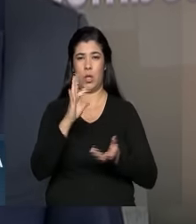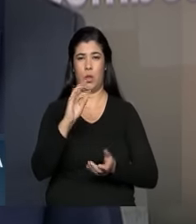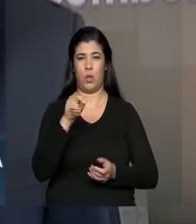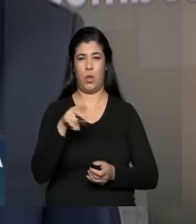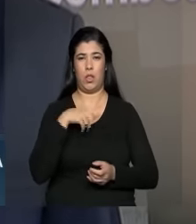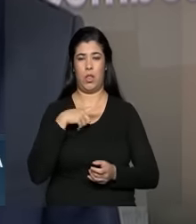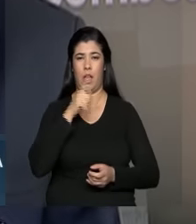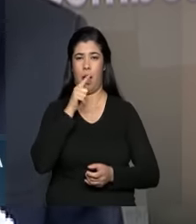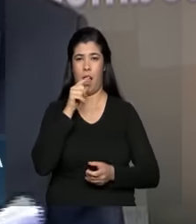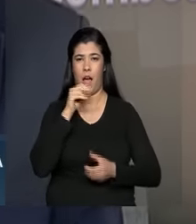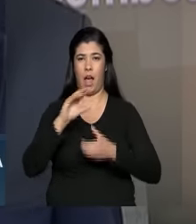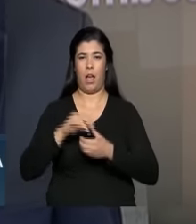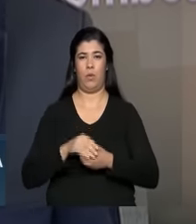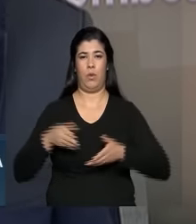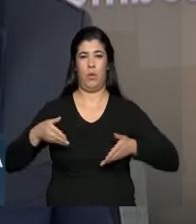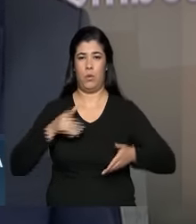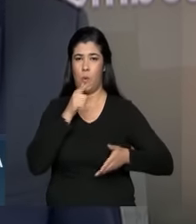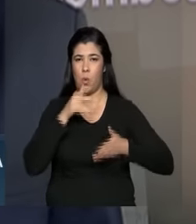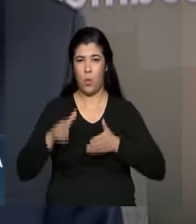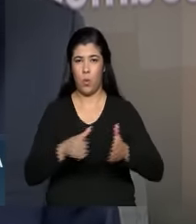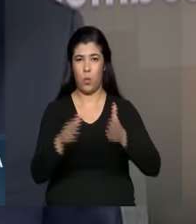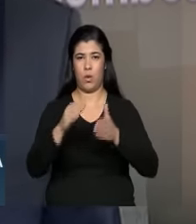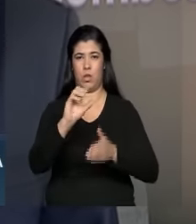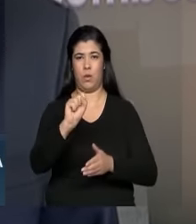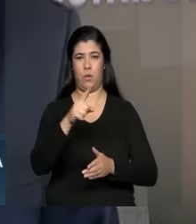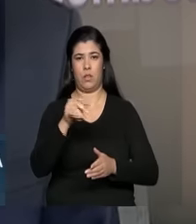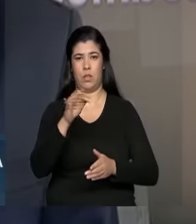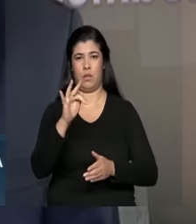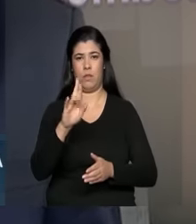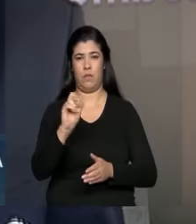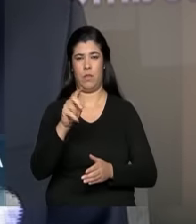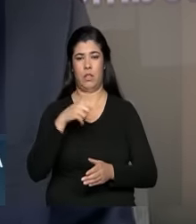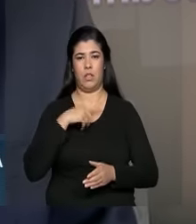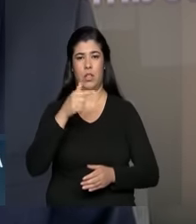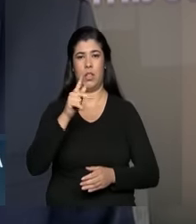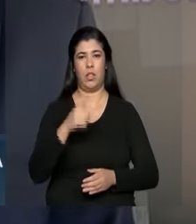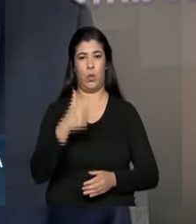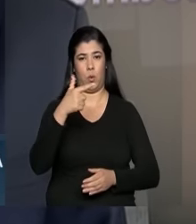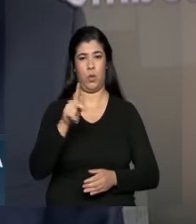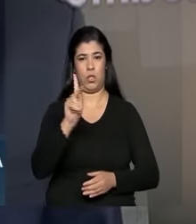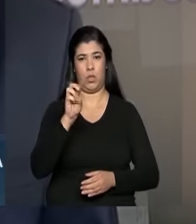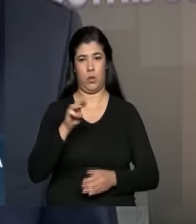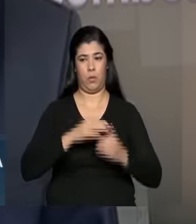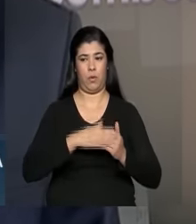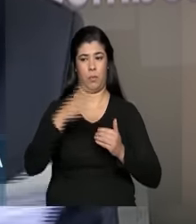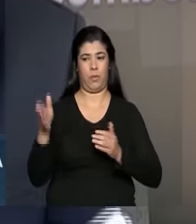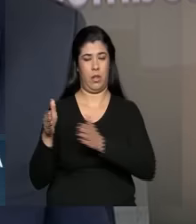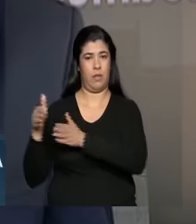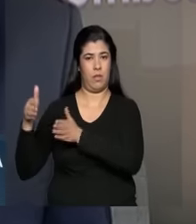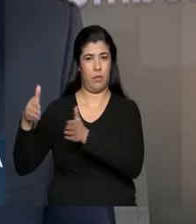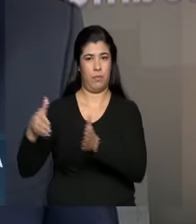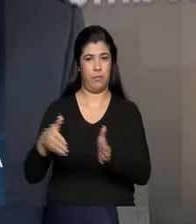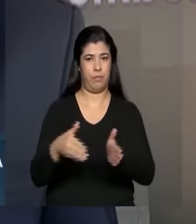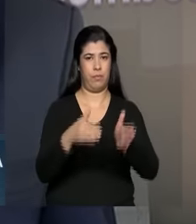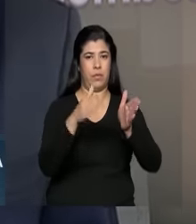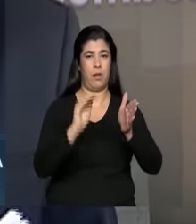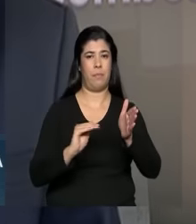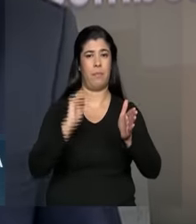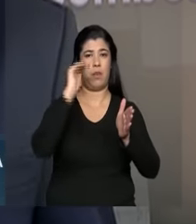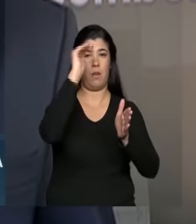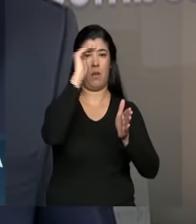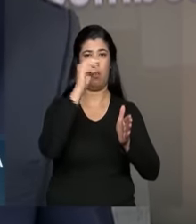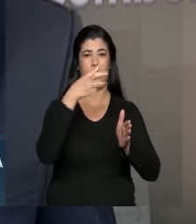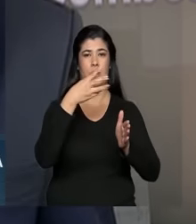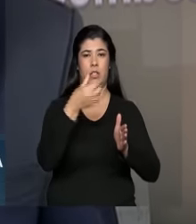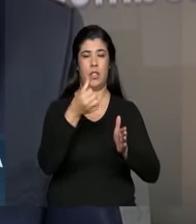captada diretamente do rio São Francisco, que fica a mais ou menos 2 quilômetros aqui da estação, e ela vai ser elevada a uma altura de